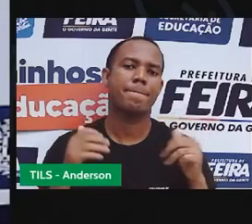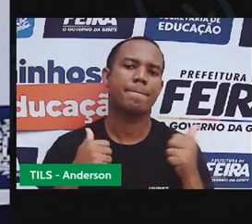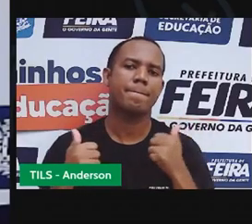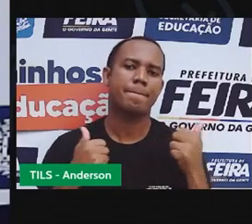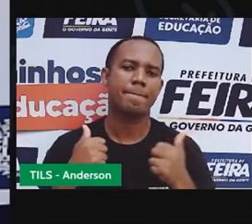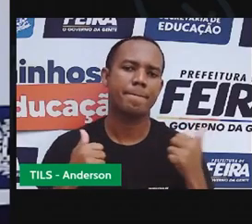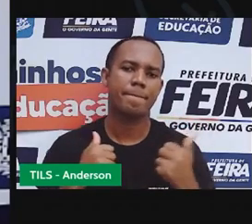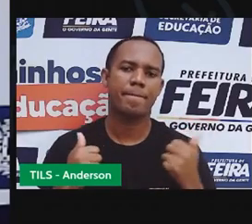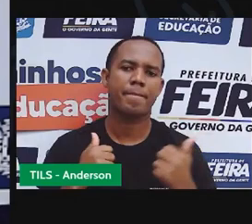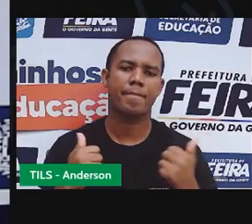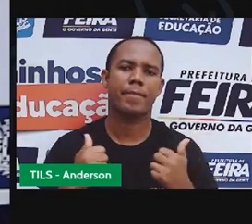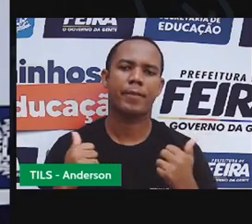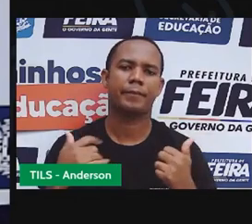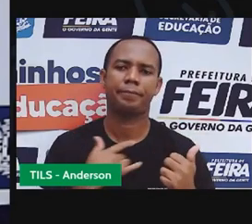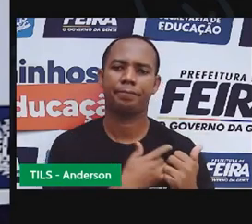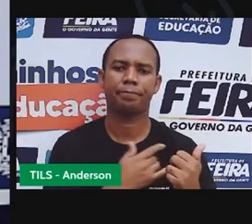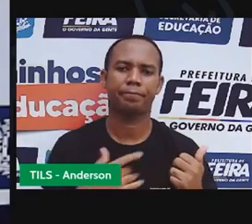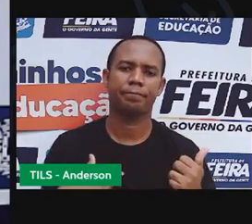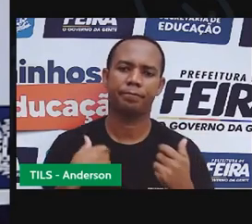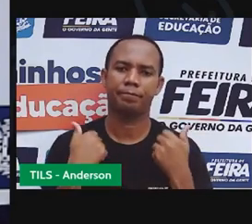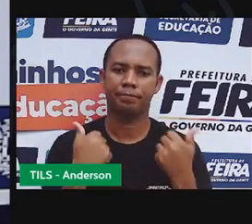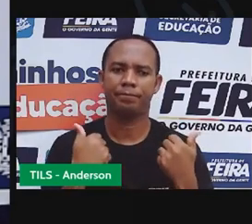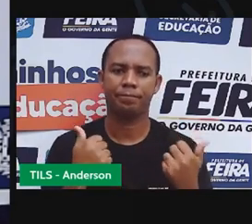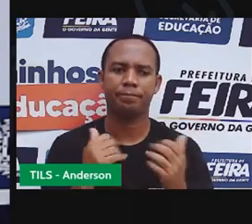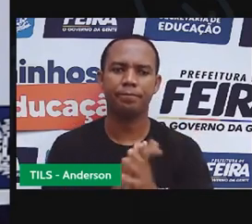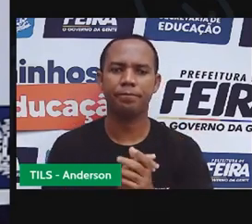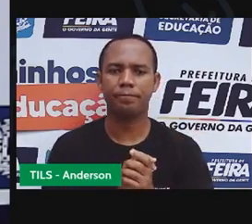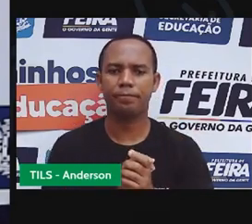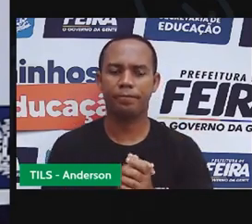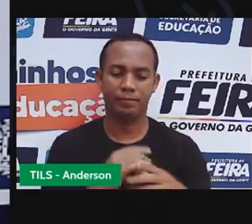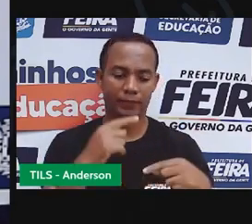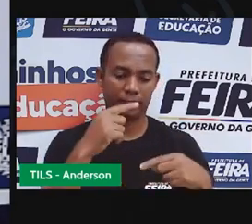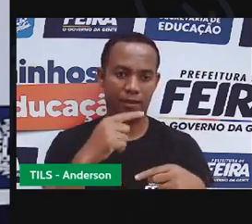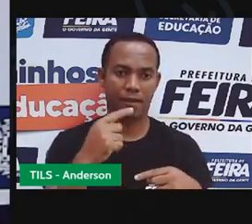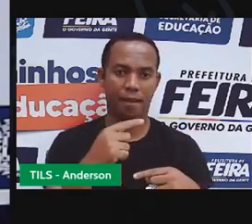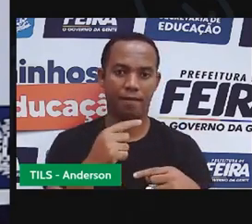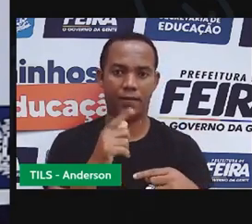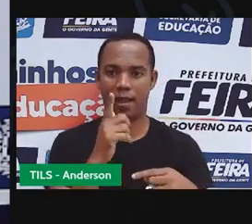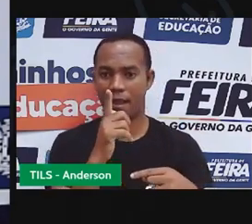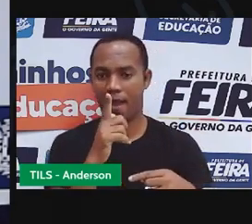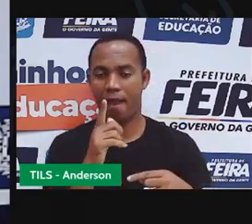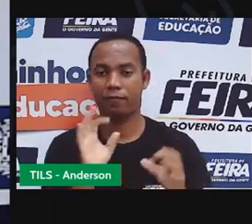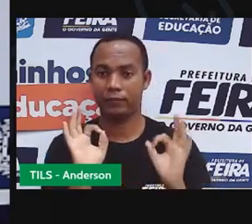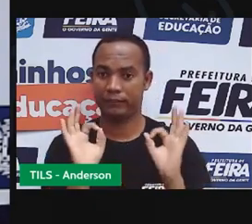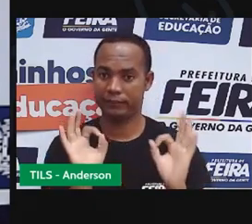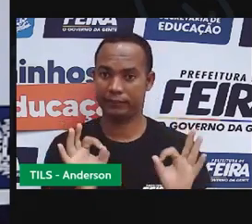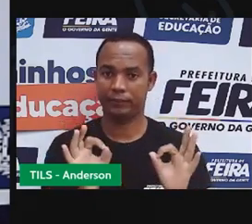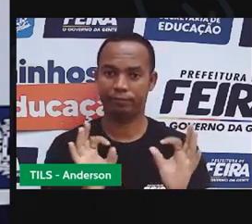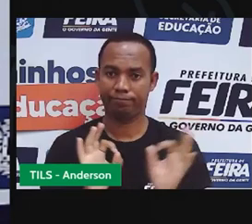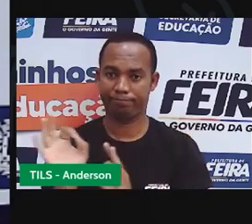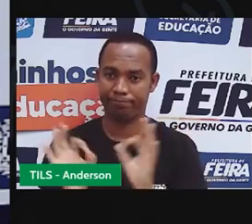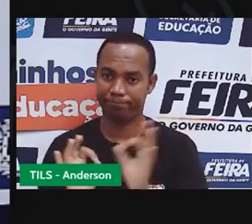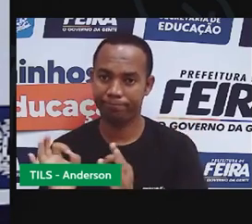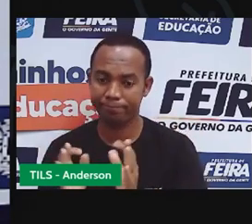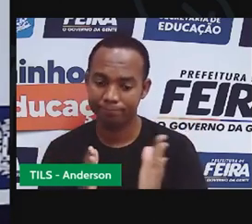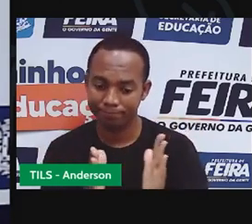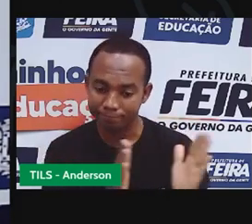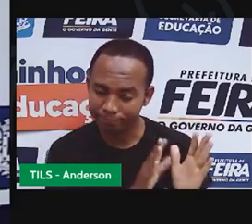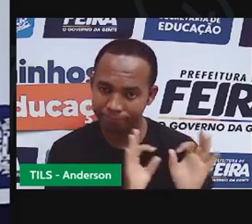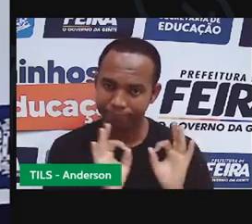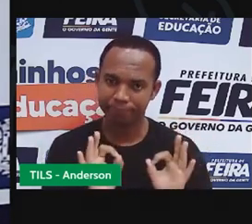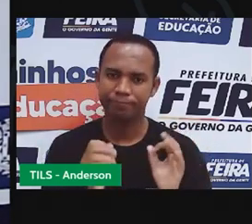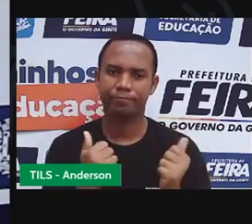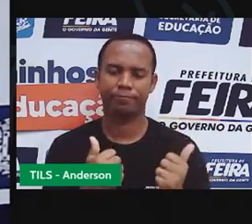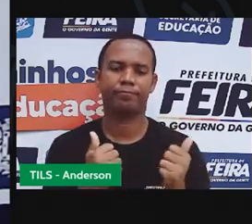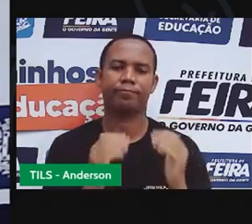Fala, galerinha! Tudo bem com vocês? Garrafinha aí do lado vai ficar bem engraçado e vamos para a nossa